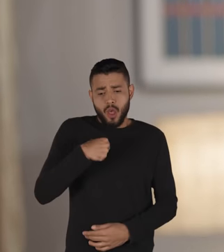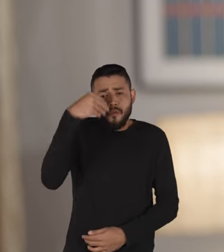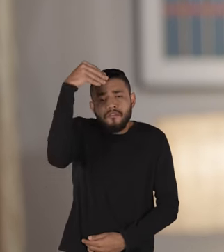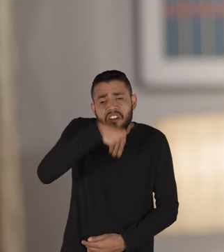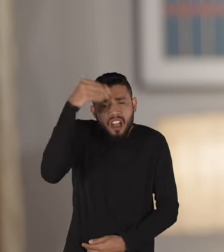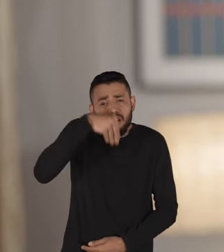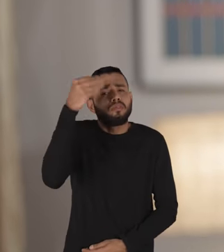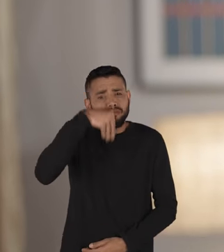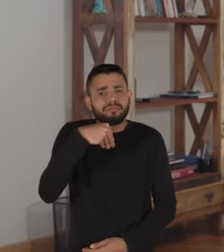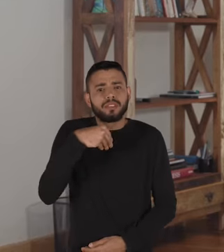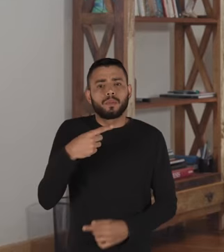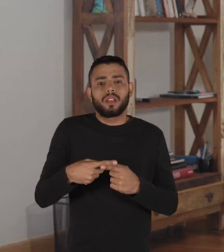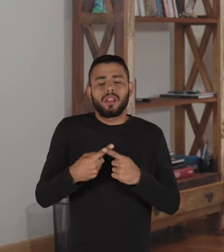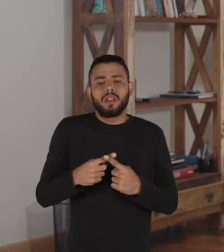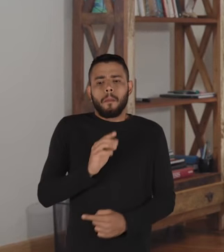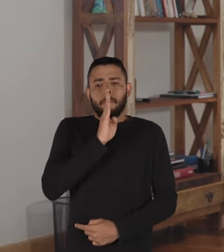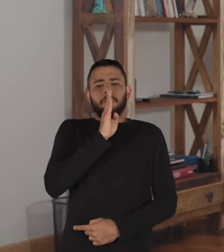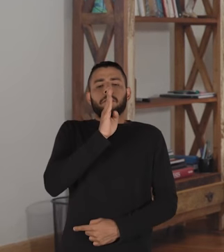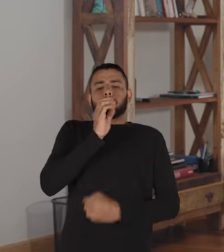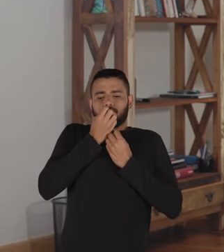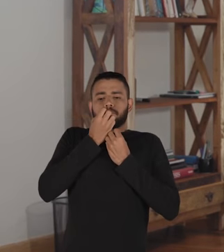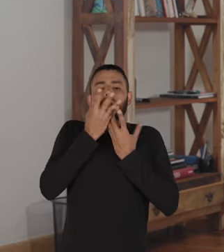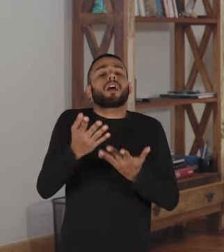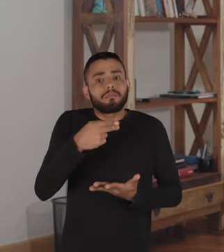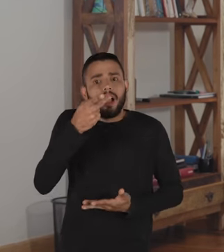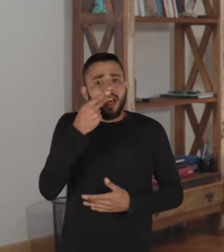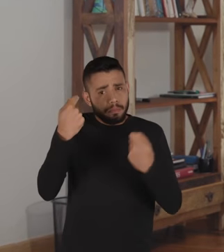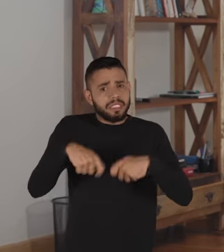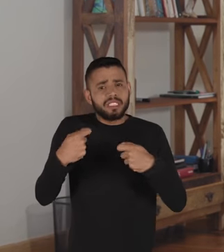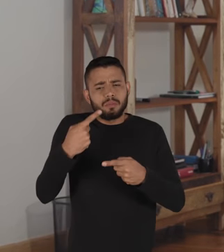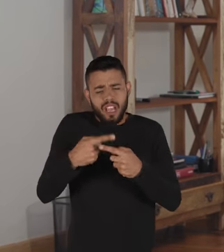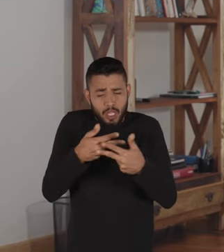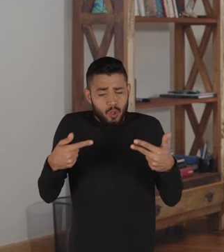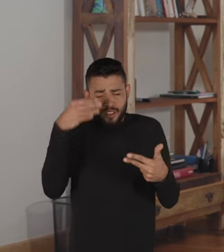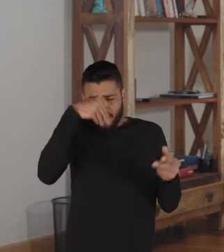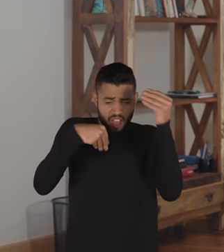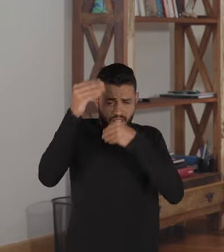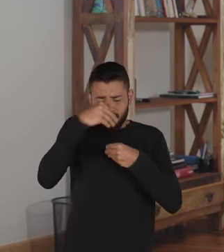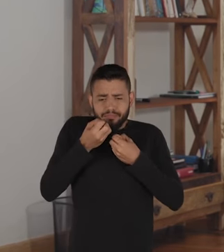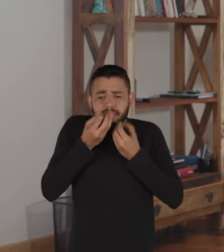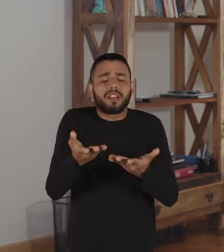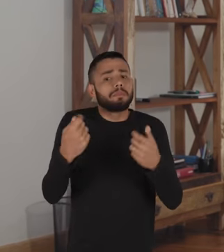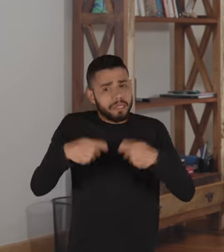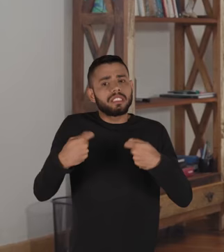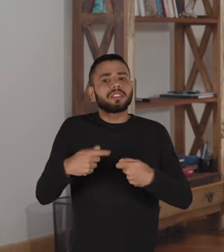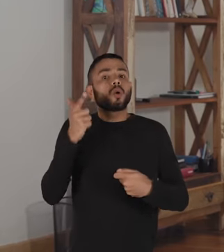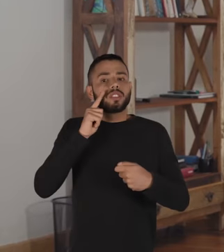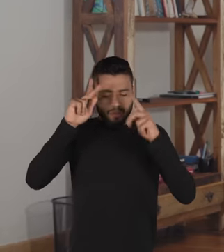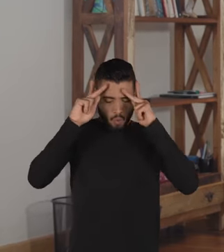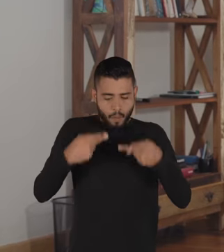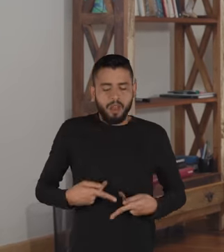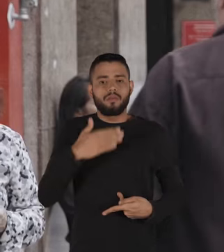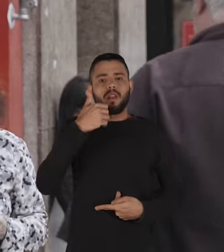fraco e vulnerável. Quebrar o silêncio a respeito de sua própria fraqueza e vulnerabilidade é uma forma de